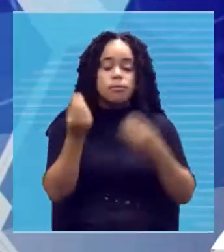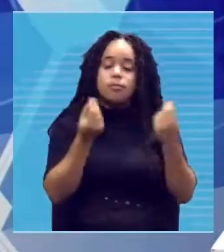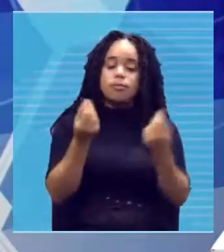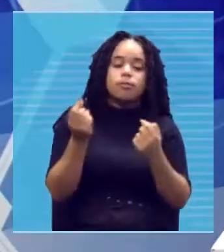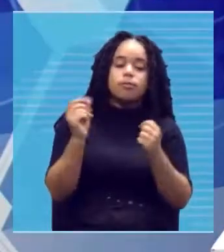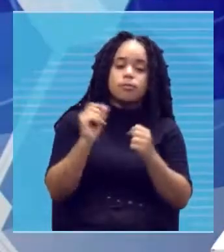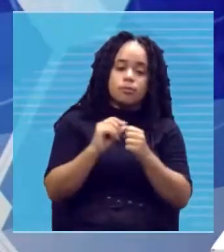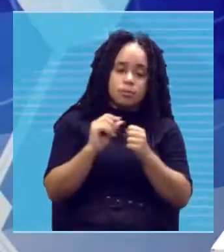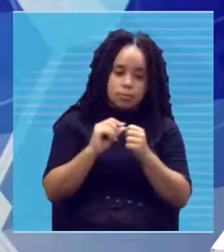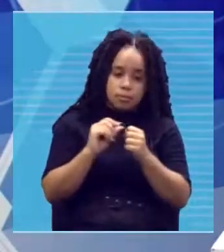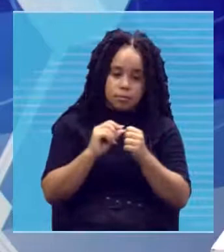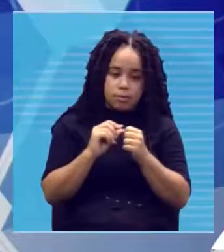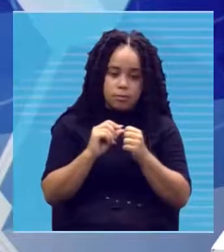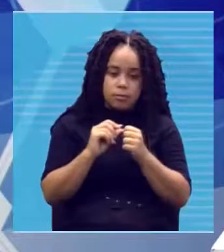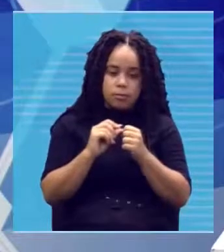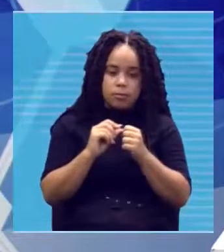essa